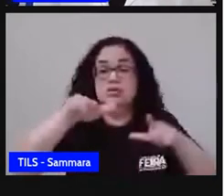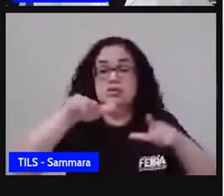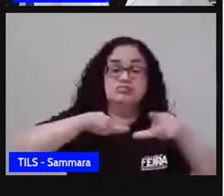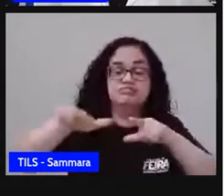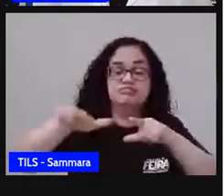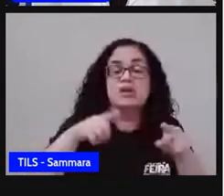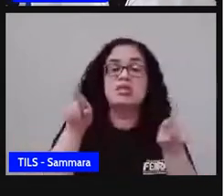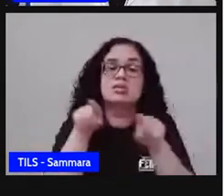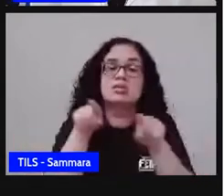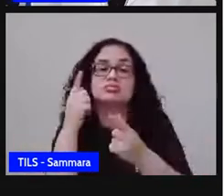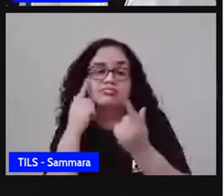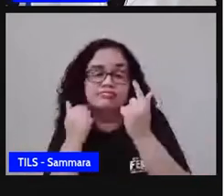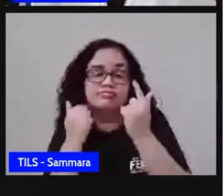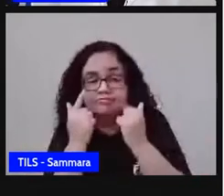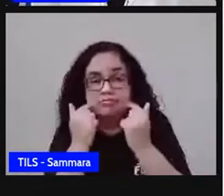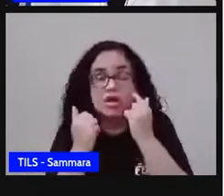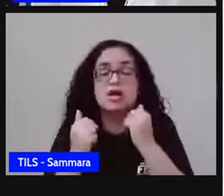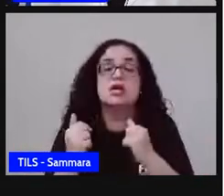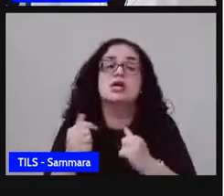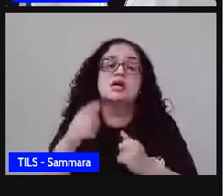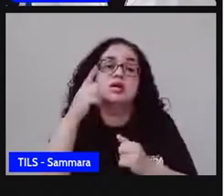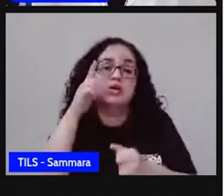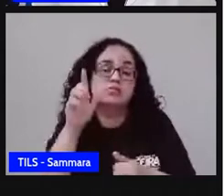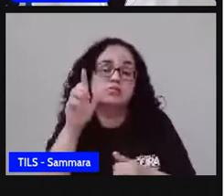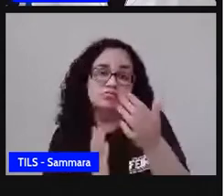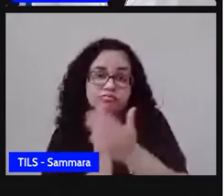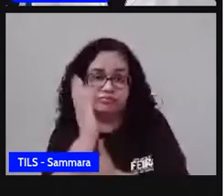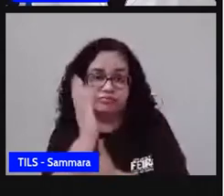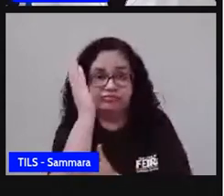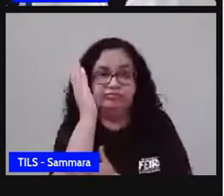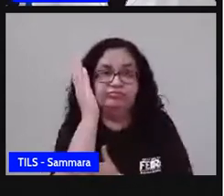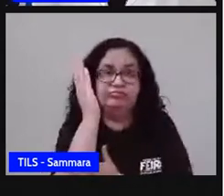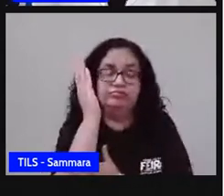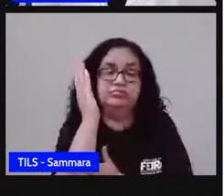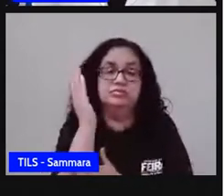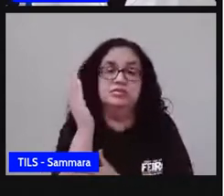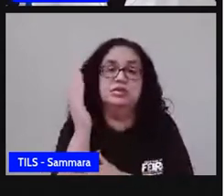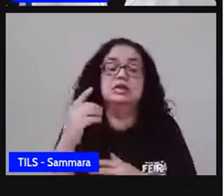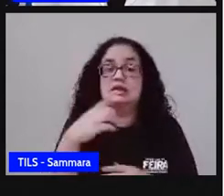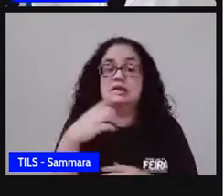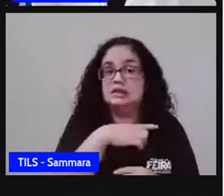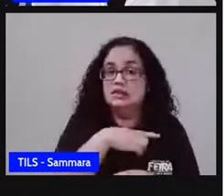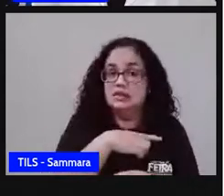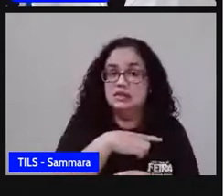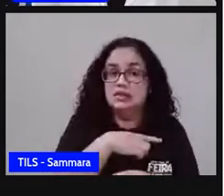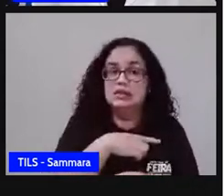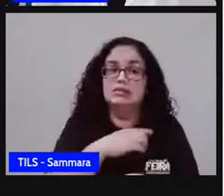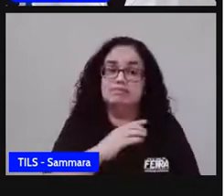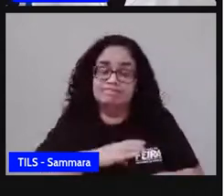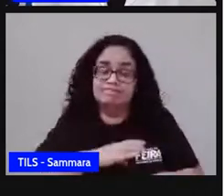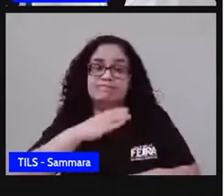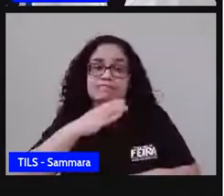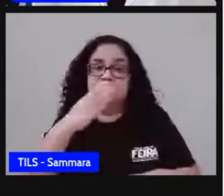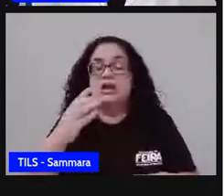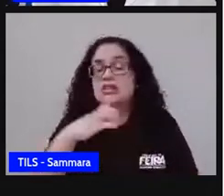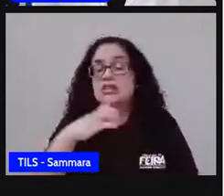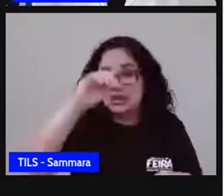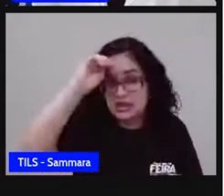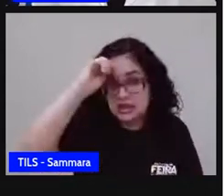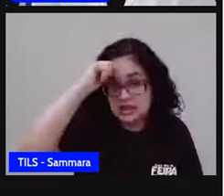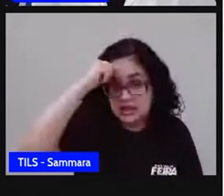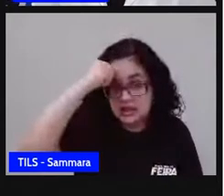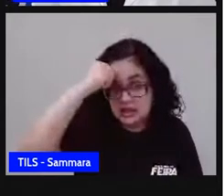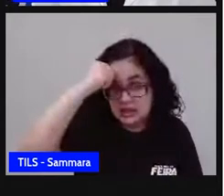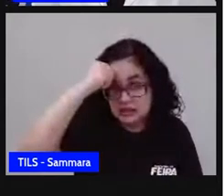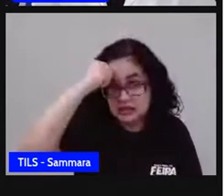choro, a gente consegue chegar aos nossos sonhos. Mas o mais importante é chegar pela capacidade. Ser negro é uma